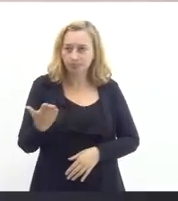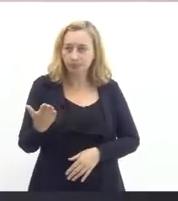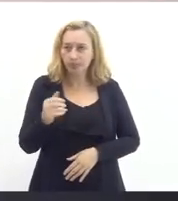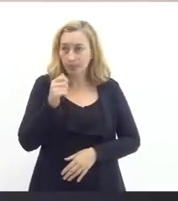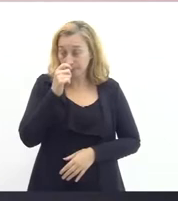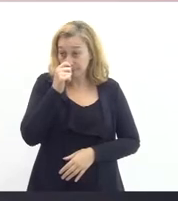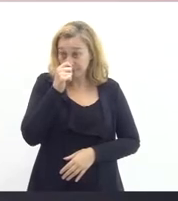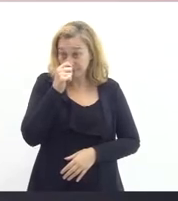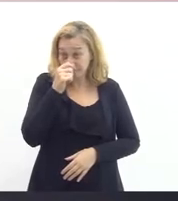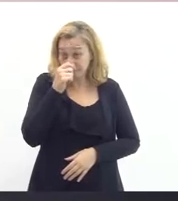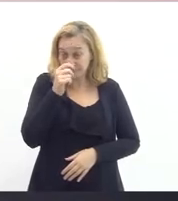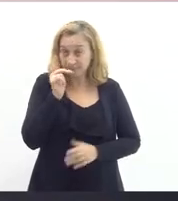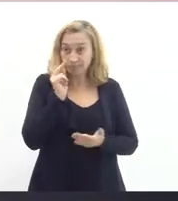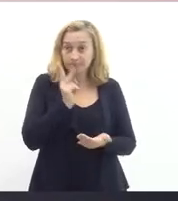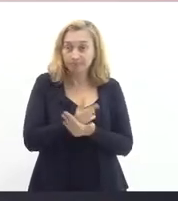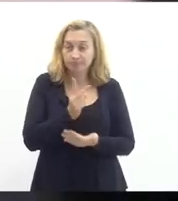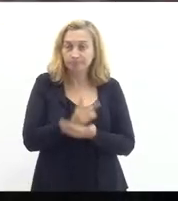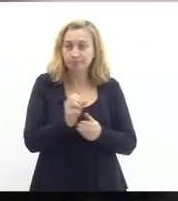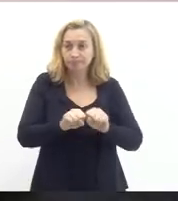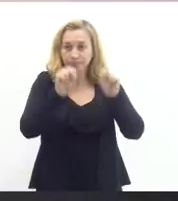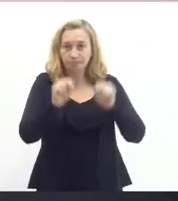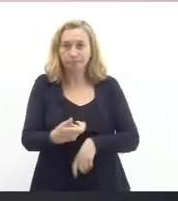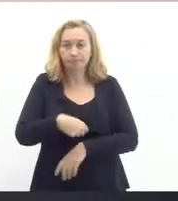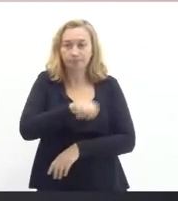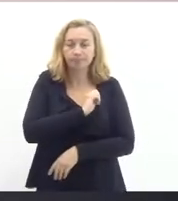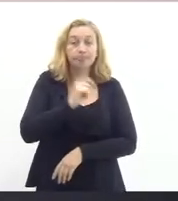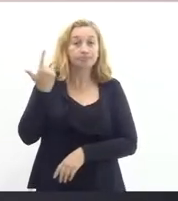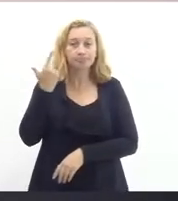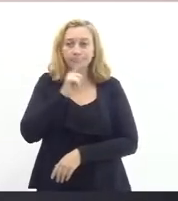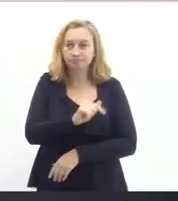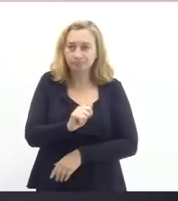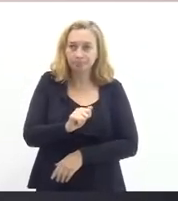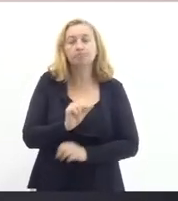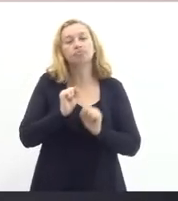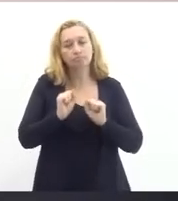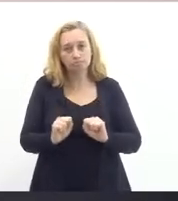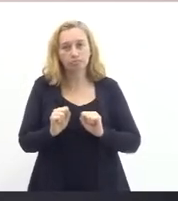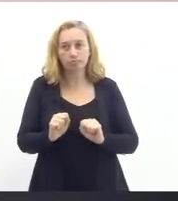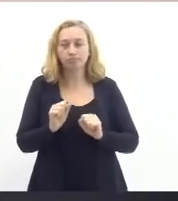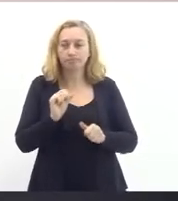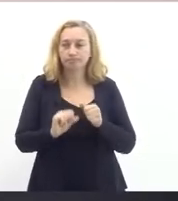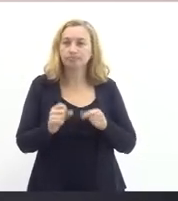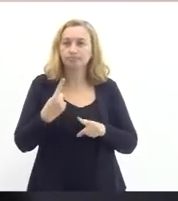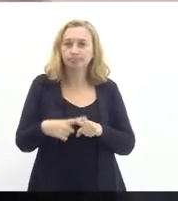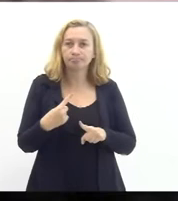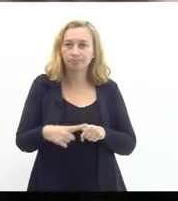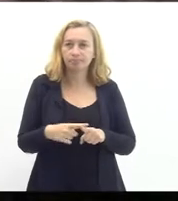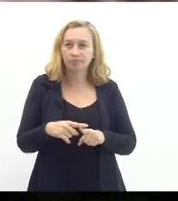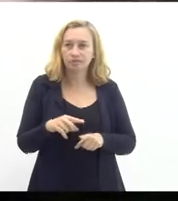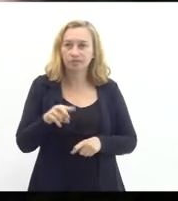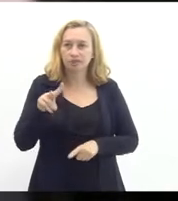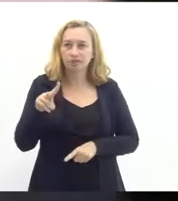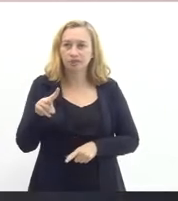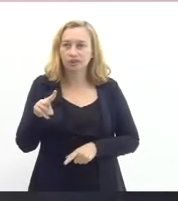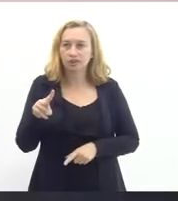com o regime de recuperação fiscal a gente consegue a gente pode fazer porque é por vacância